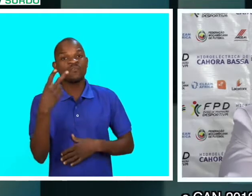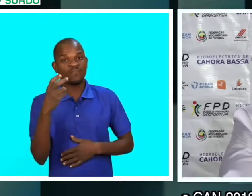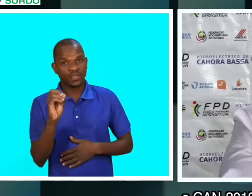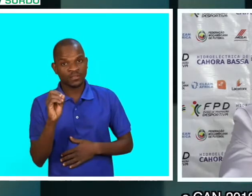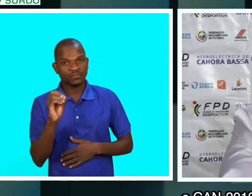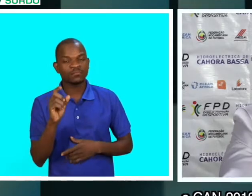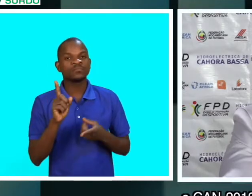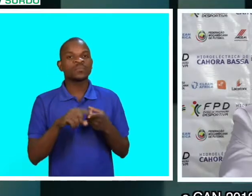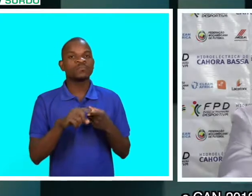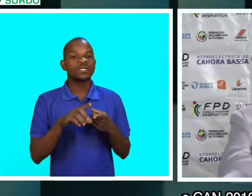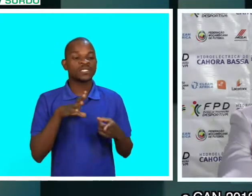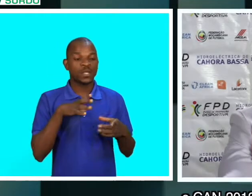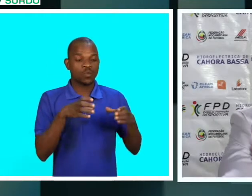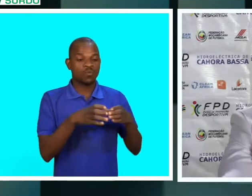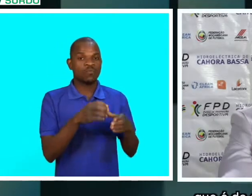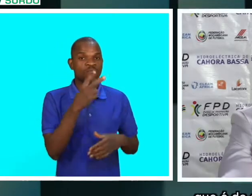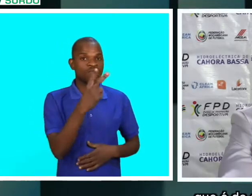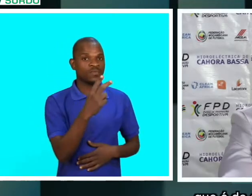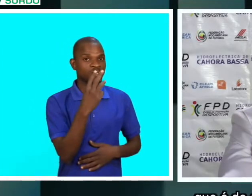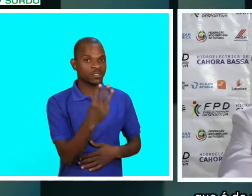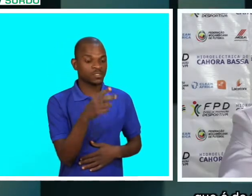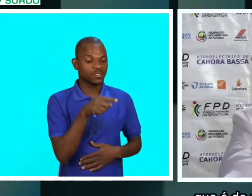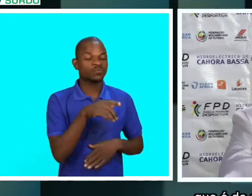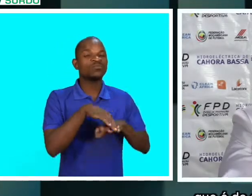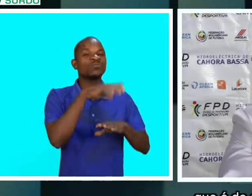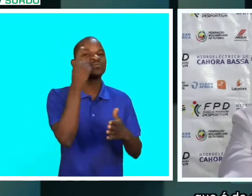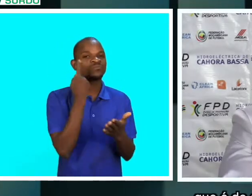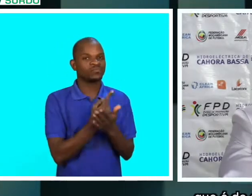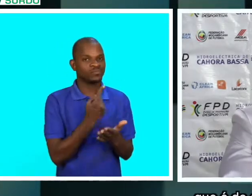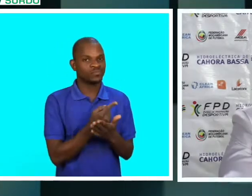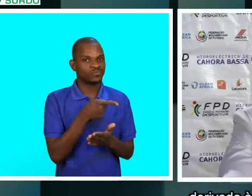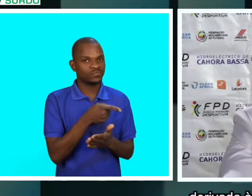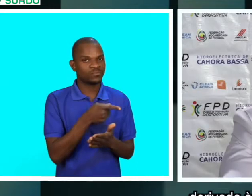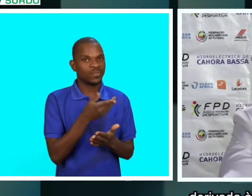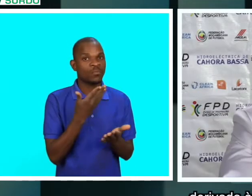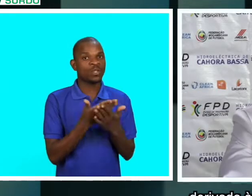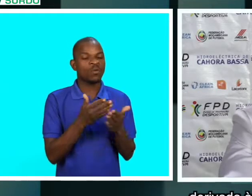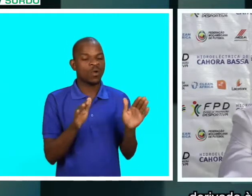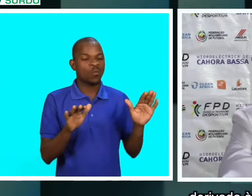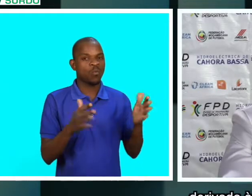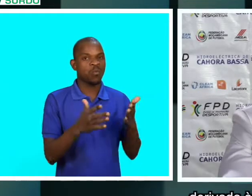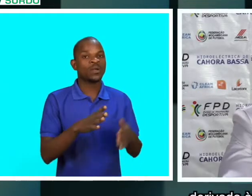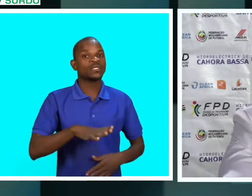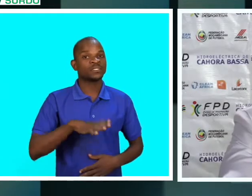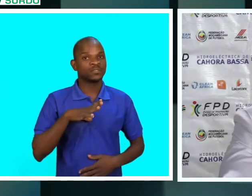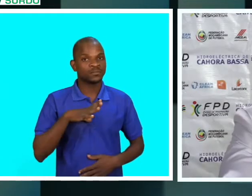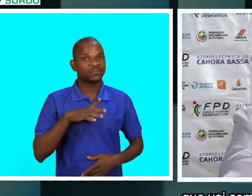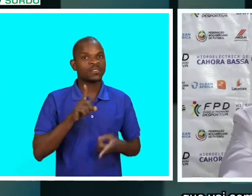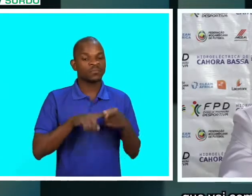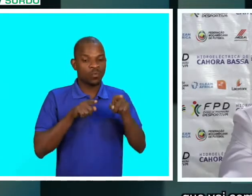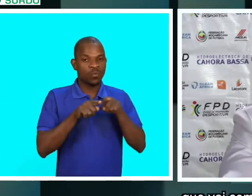o Sub-23, que é de extrema relevância e importância, derivada da redução da faixa etária,